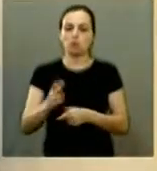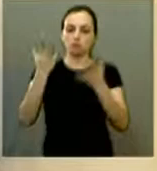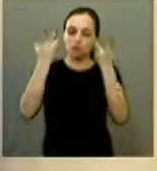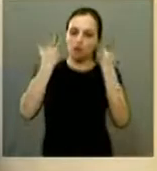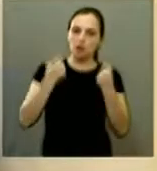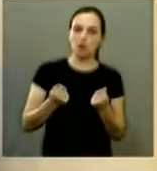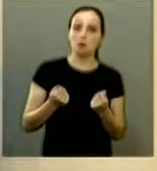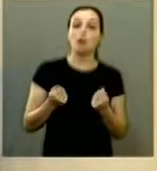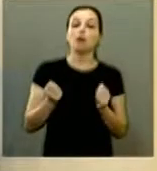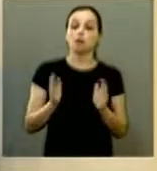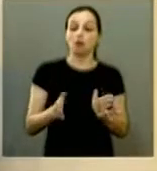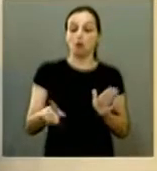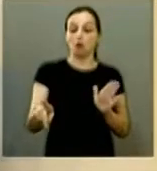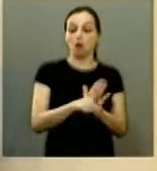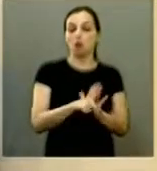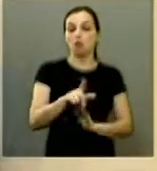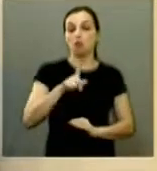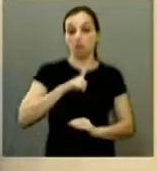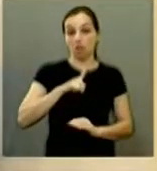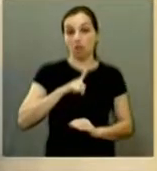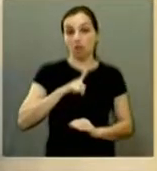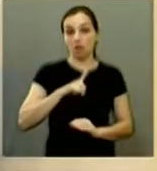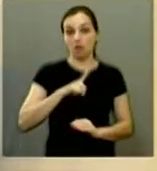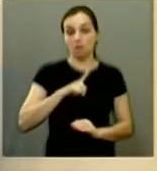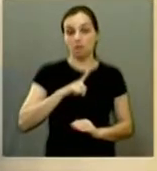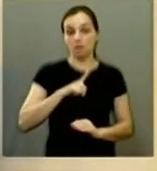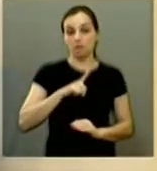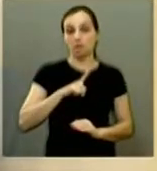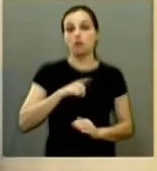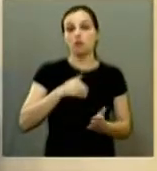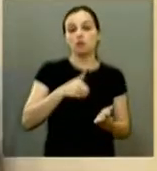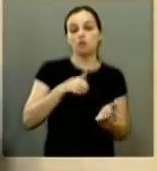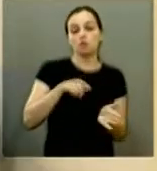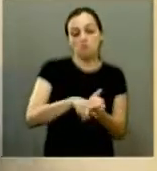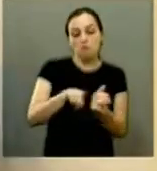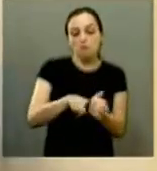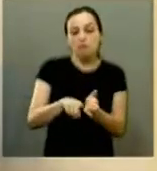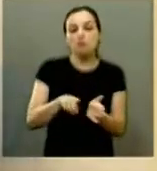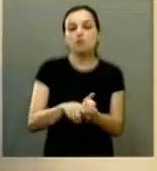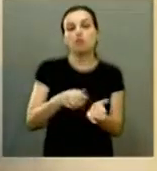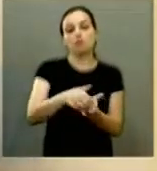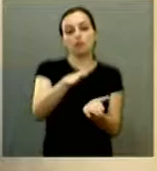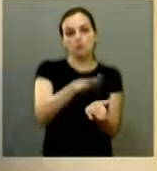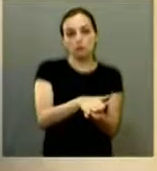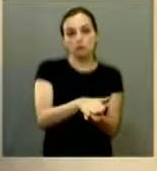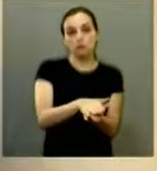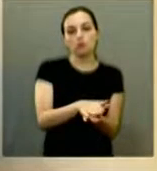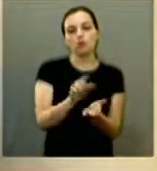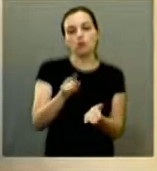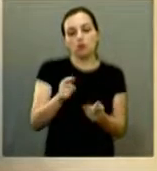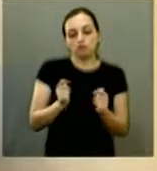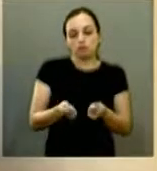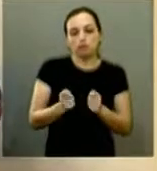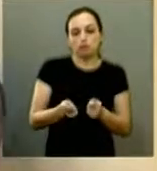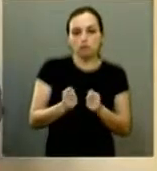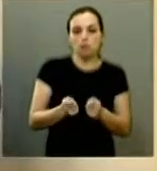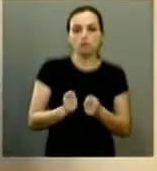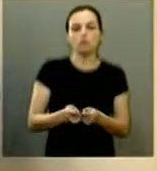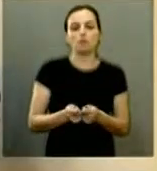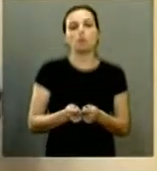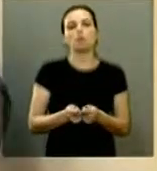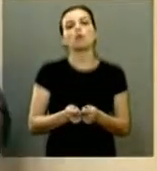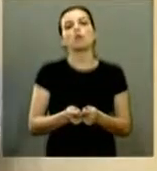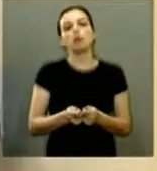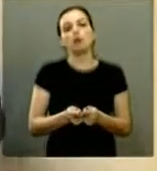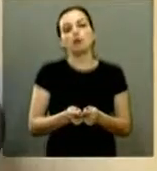de repente as denúncias vão subir no gabinete e automaticamente os fiscais vão ser acionados em relação a carroça realmente eu acho que